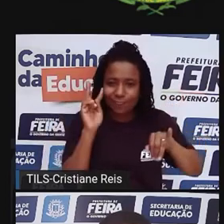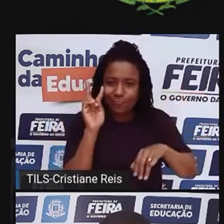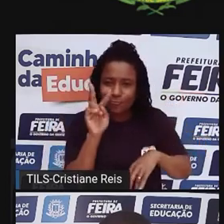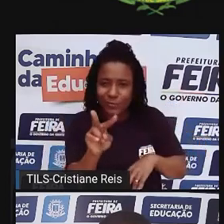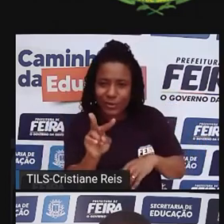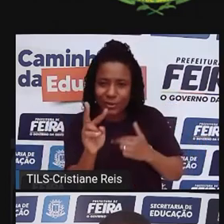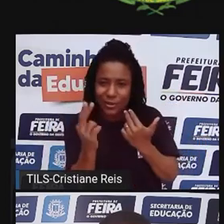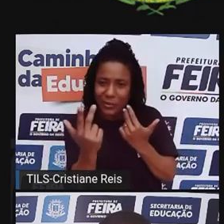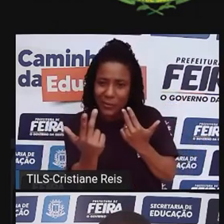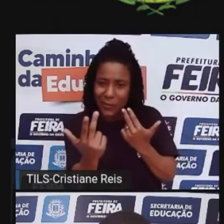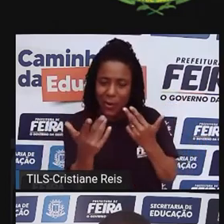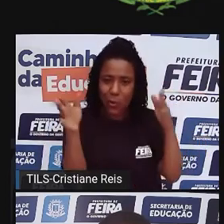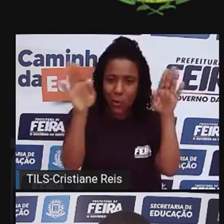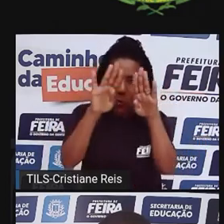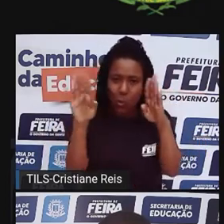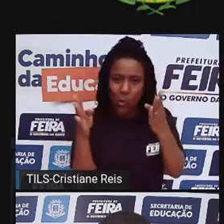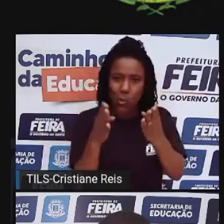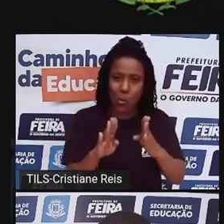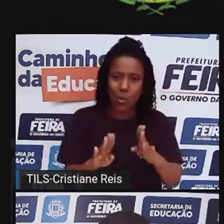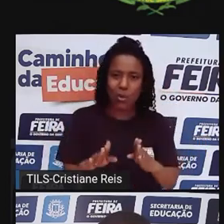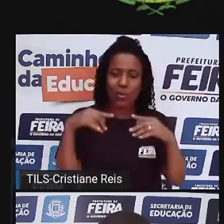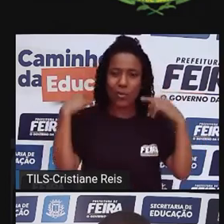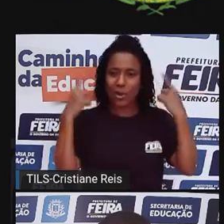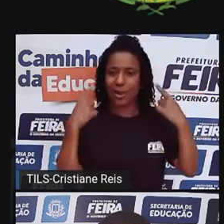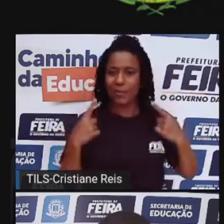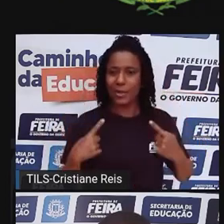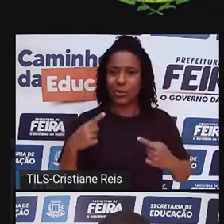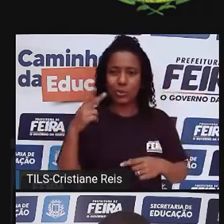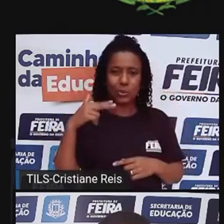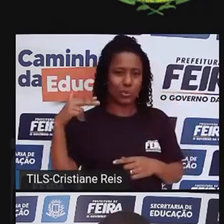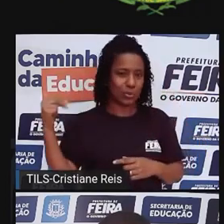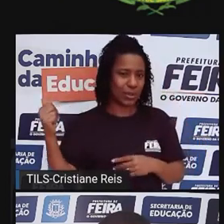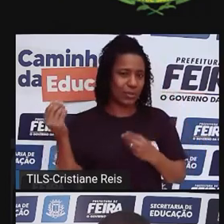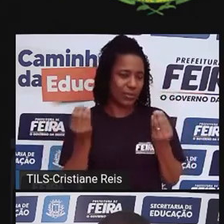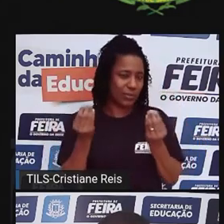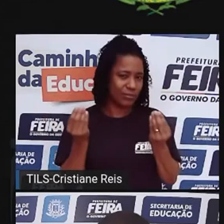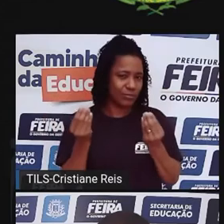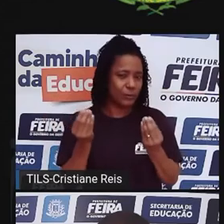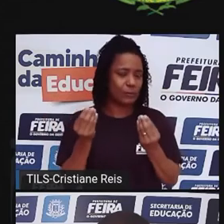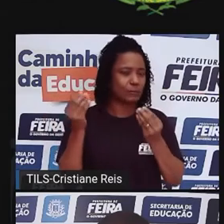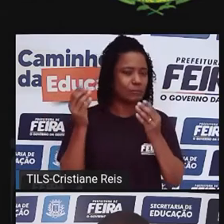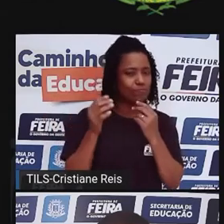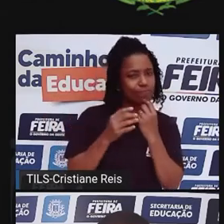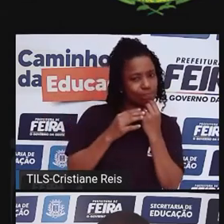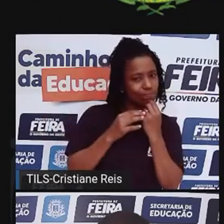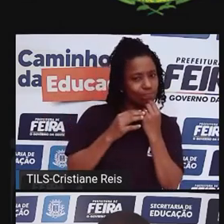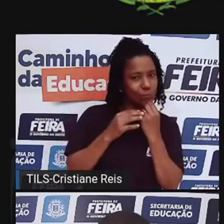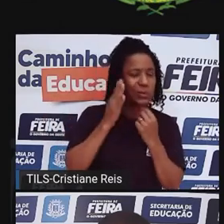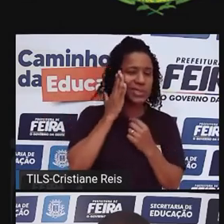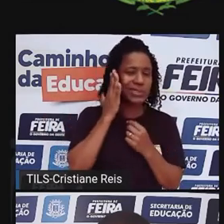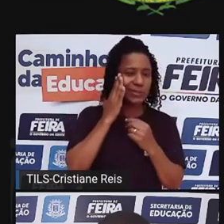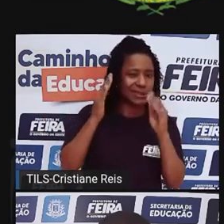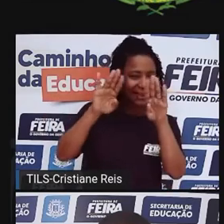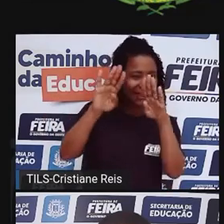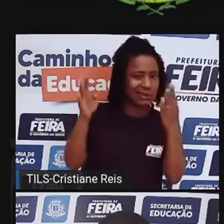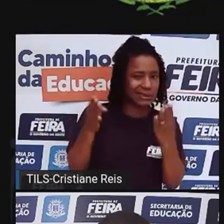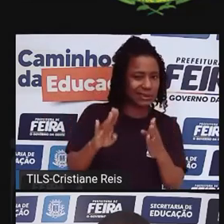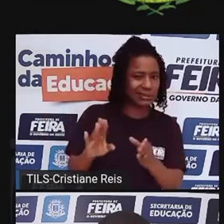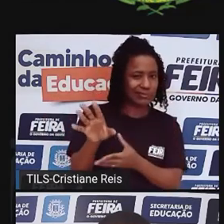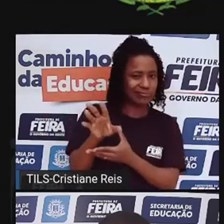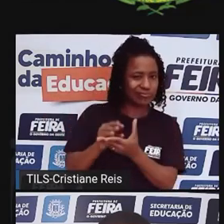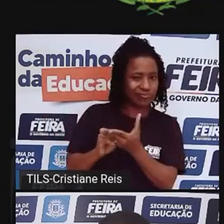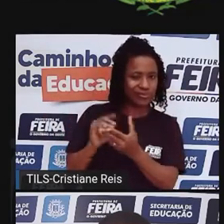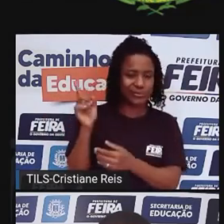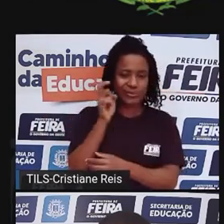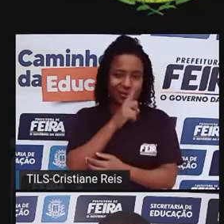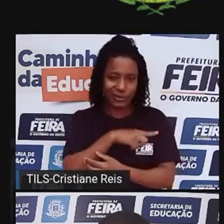alcançar aquele corpo, nunca vou ter aquele cabelo e nunca vou ter aquela estética? É mais fácil eu ficar num movimento constante